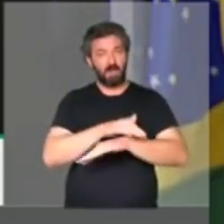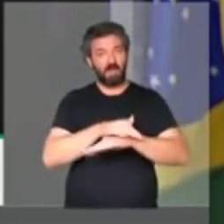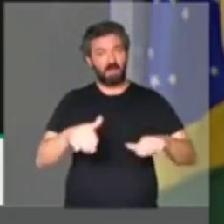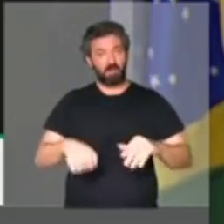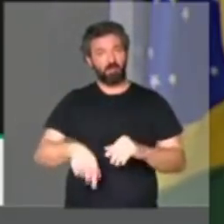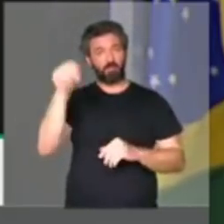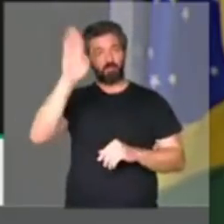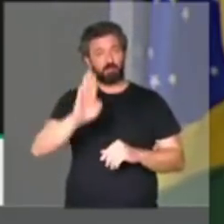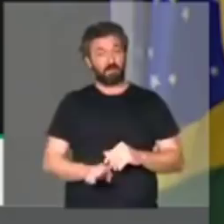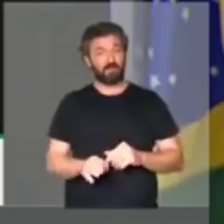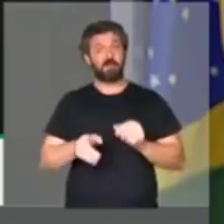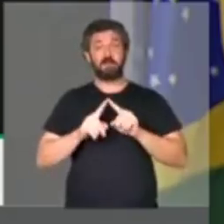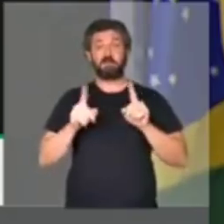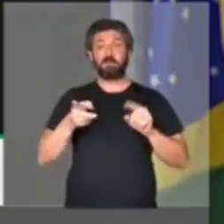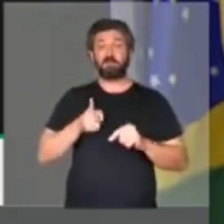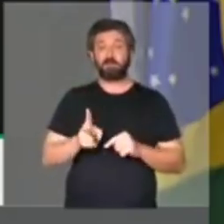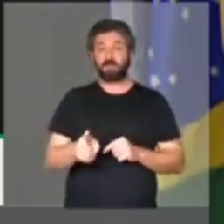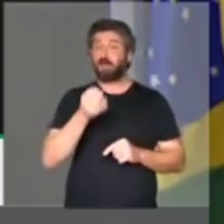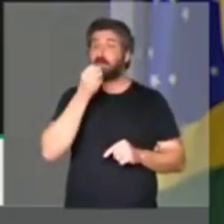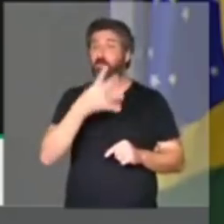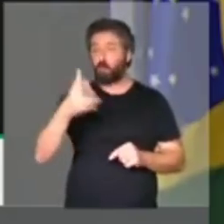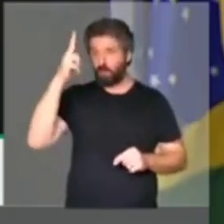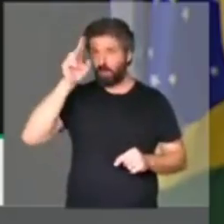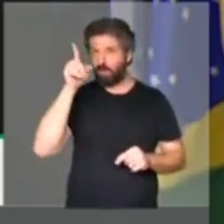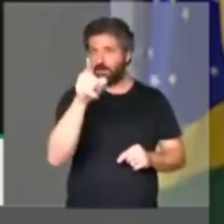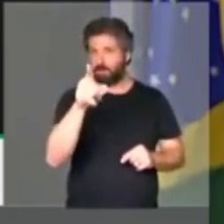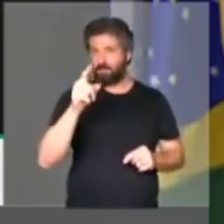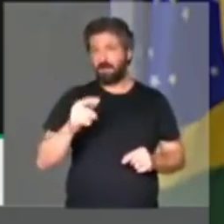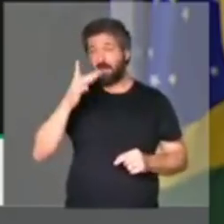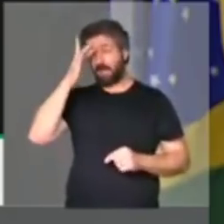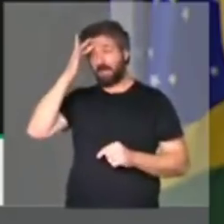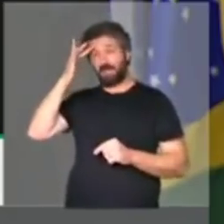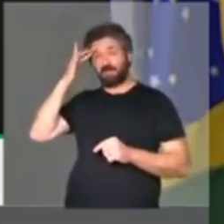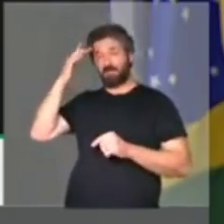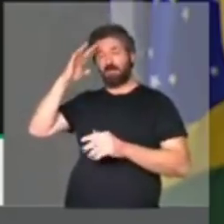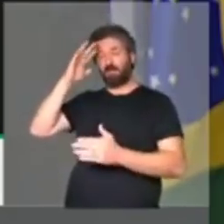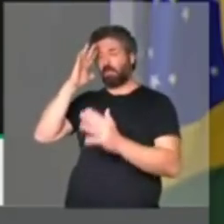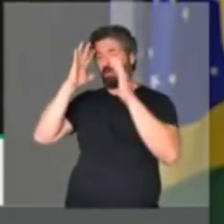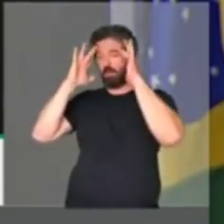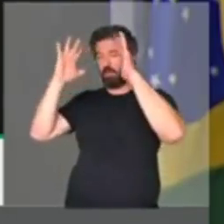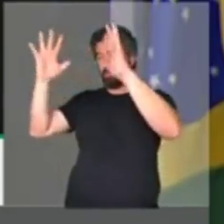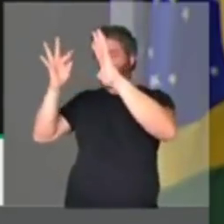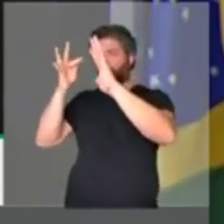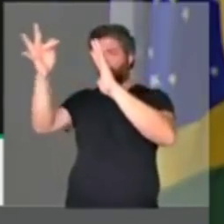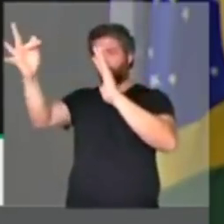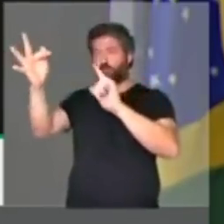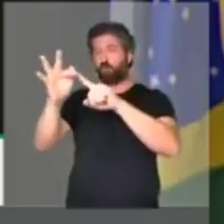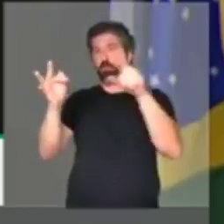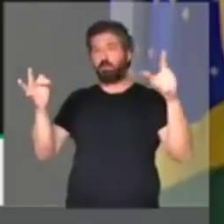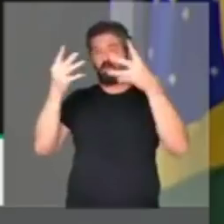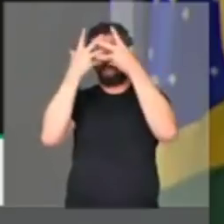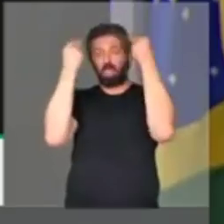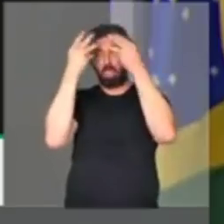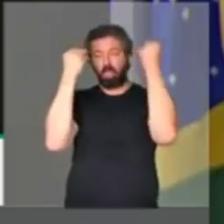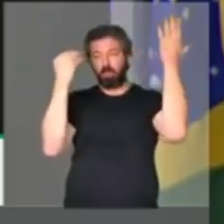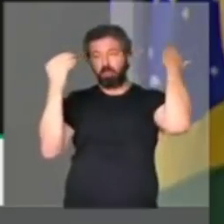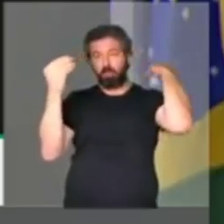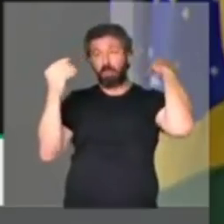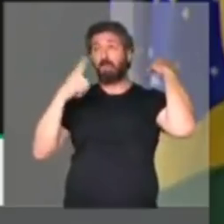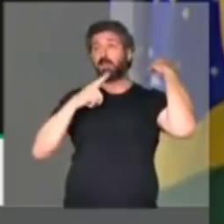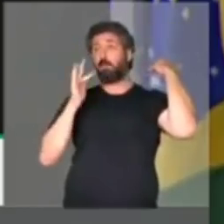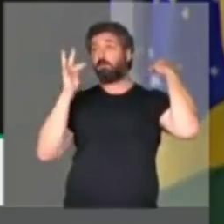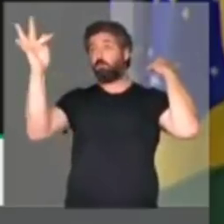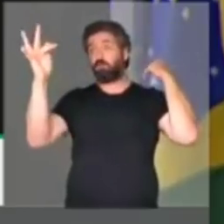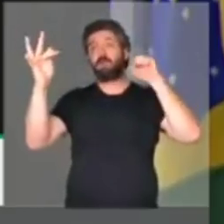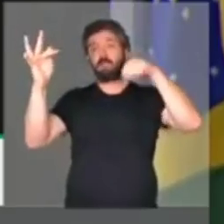país e que sempre vale lembrar a esses videntes com Alzheimer, que nós temos muito ainda para viver no futuro, mas que nós